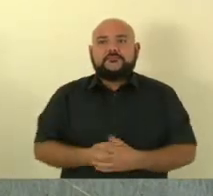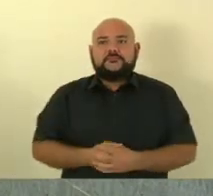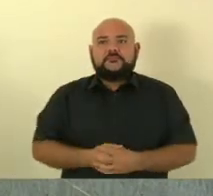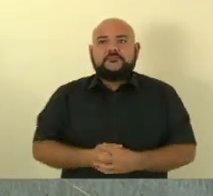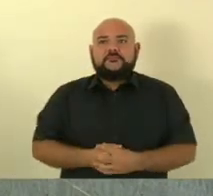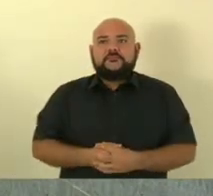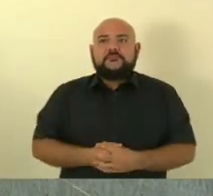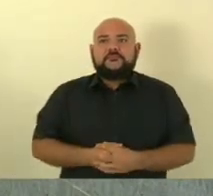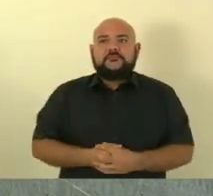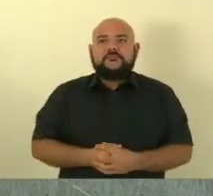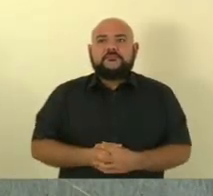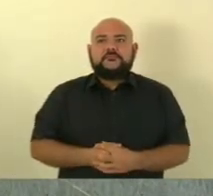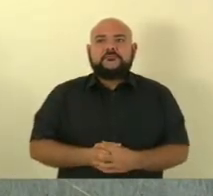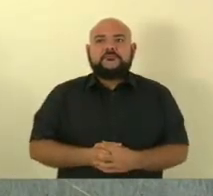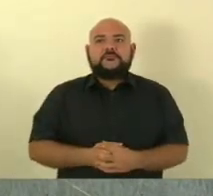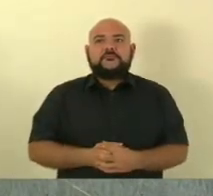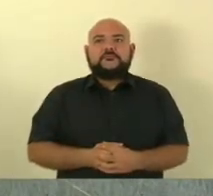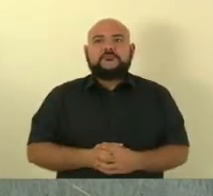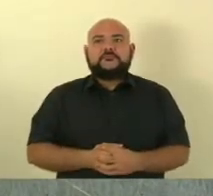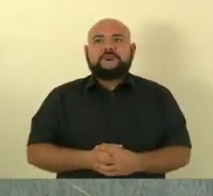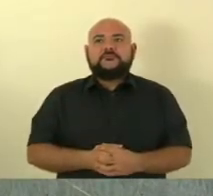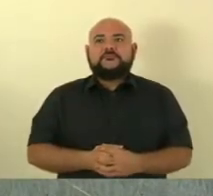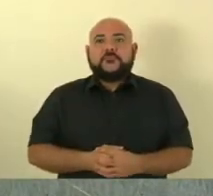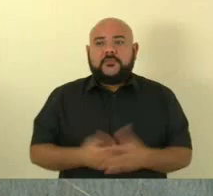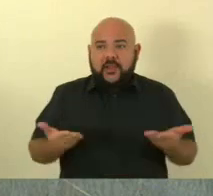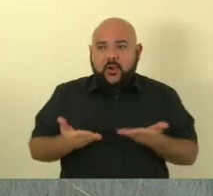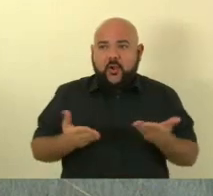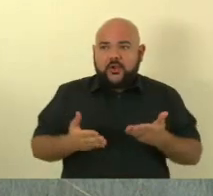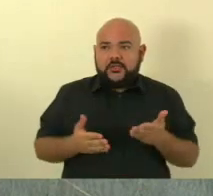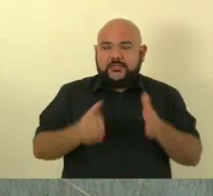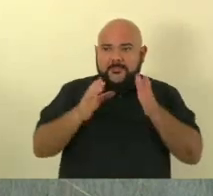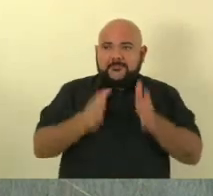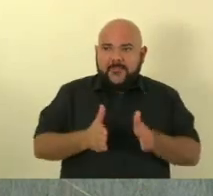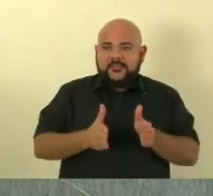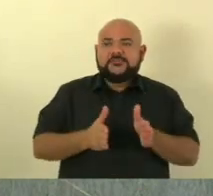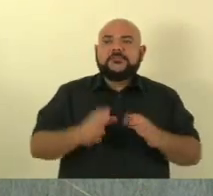minutos. Comunicações. Desistiu?